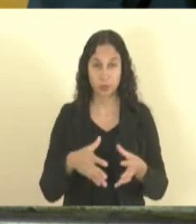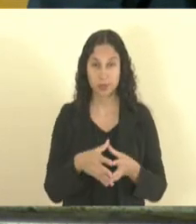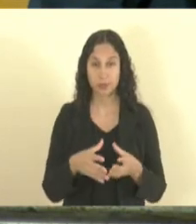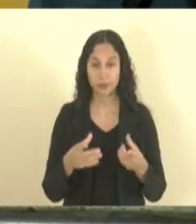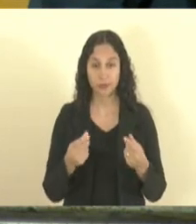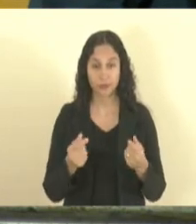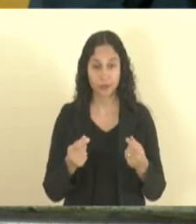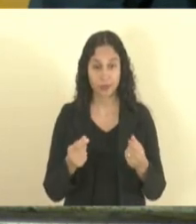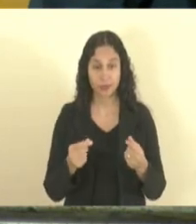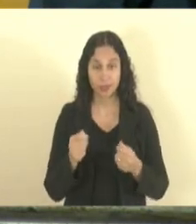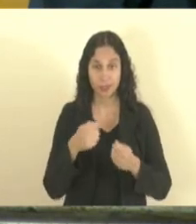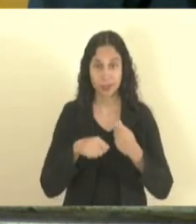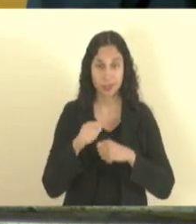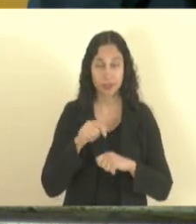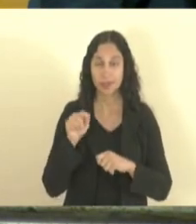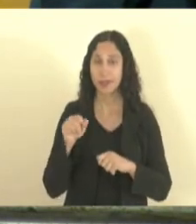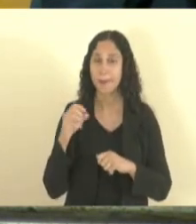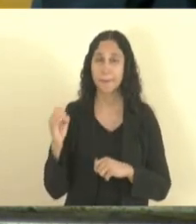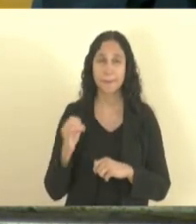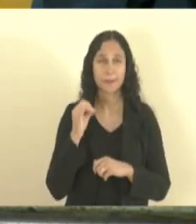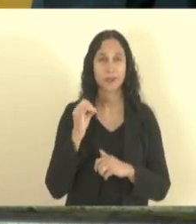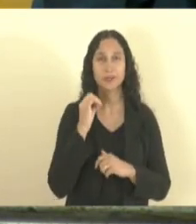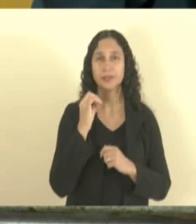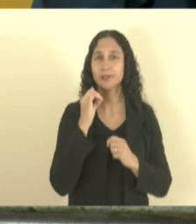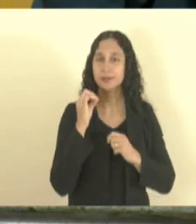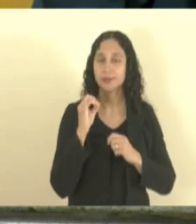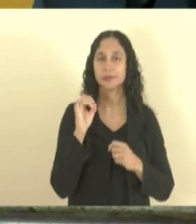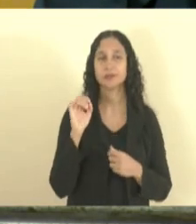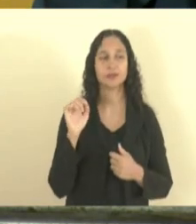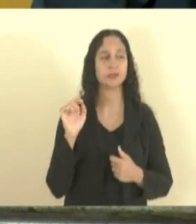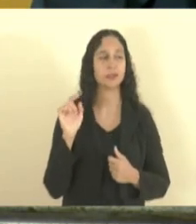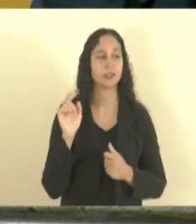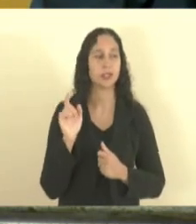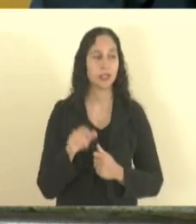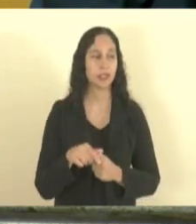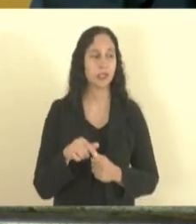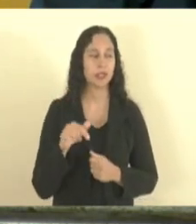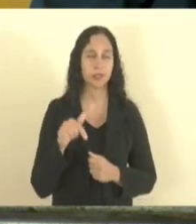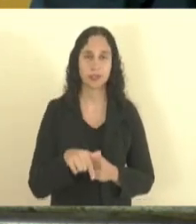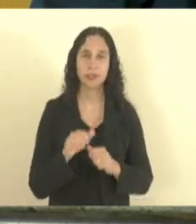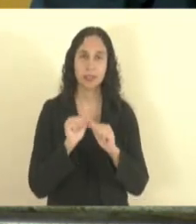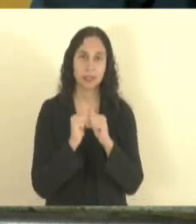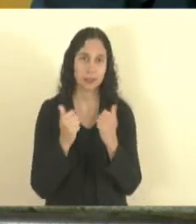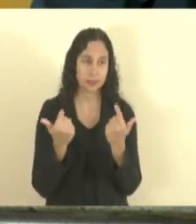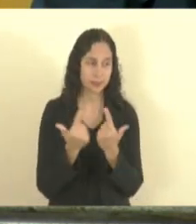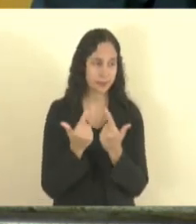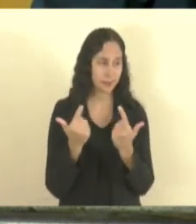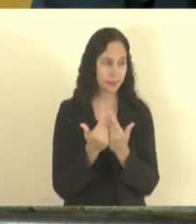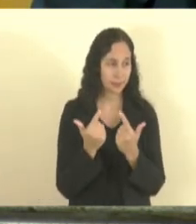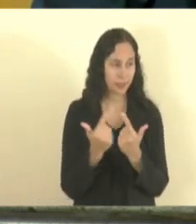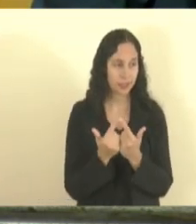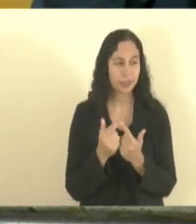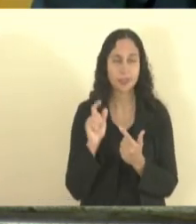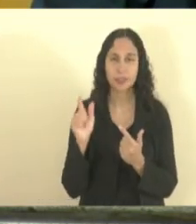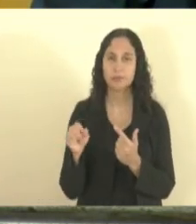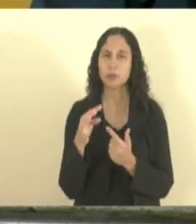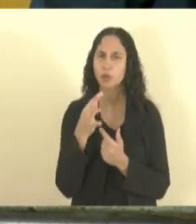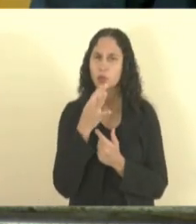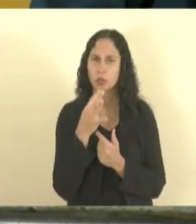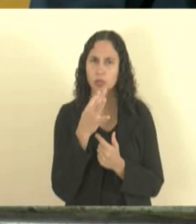consultores aqui presente na pessoa de quem saúdo o Hertz que é nosso profundo conhecedor em orçamento